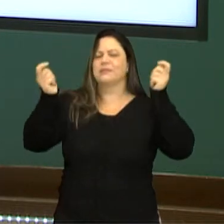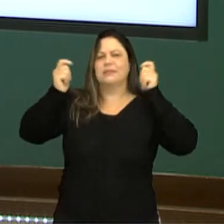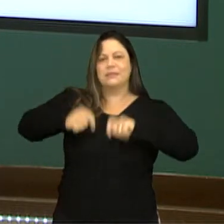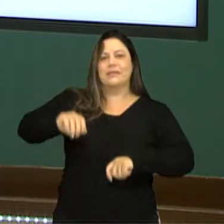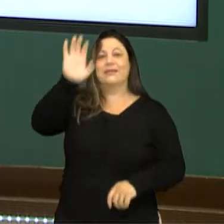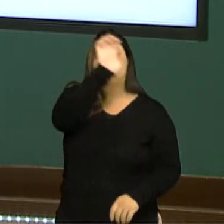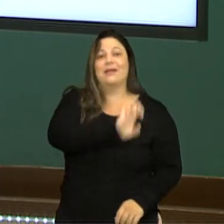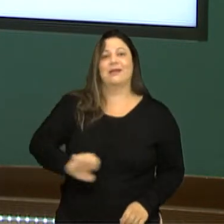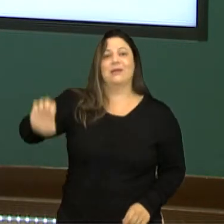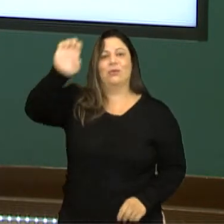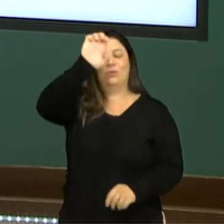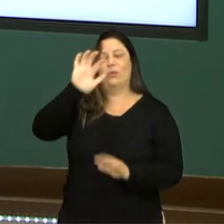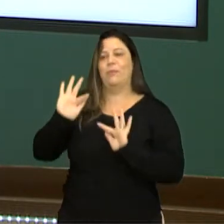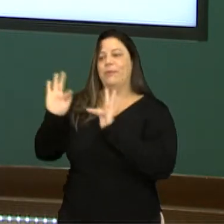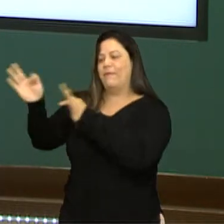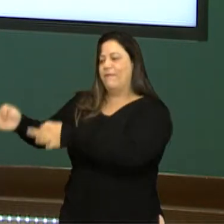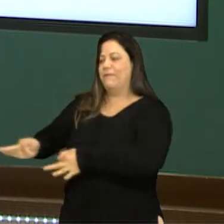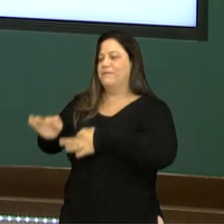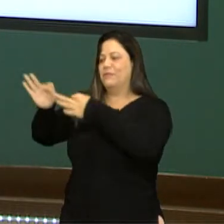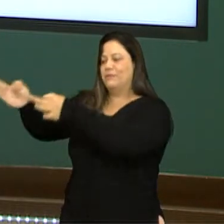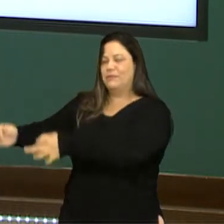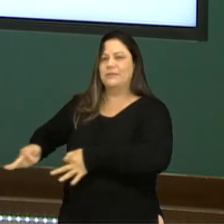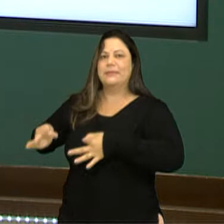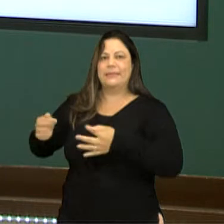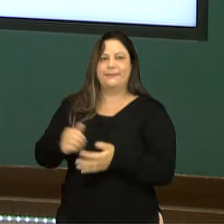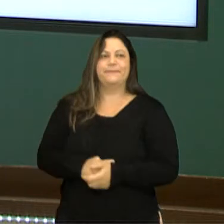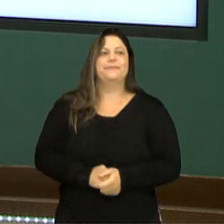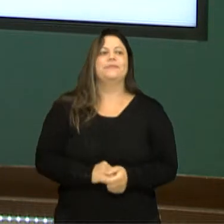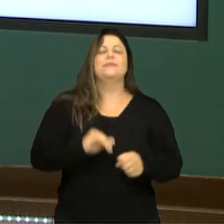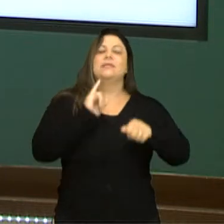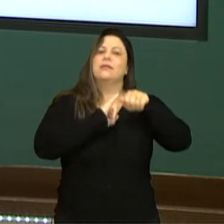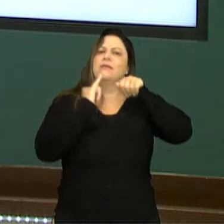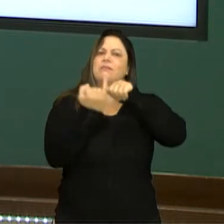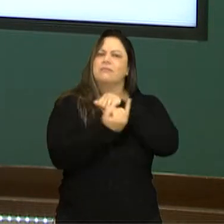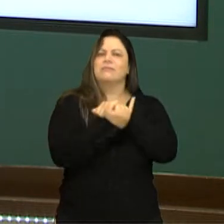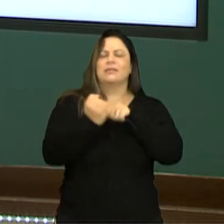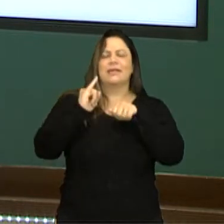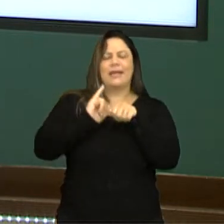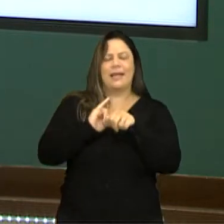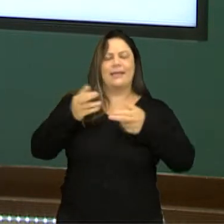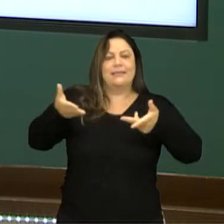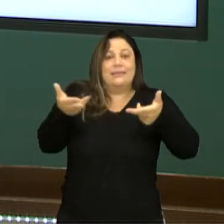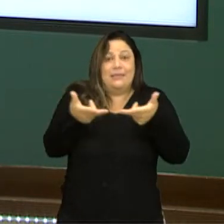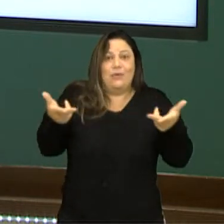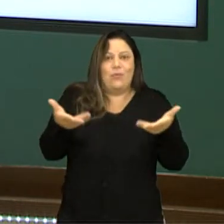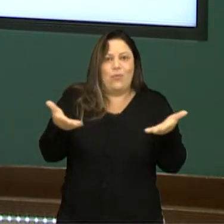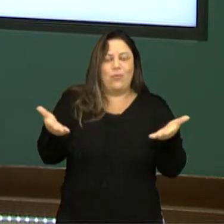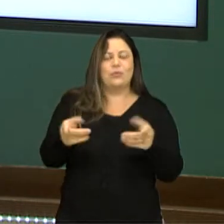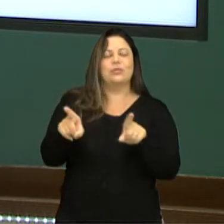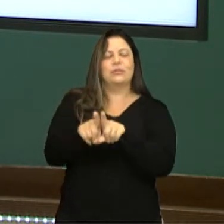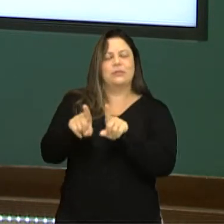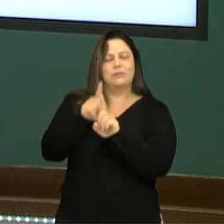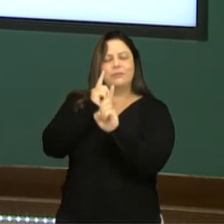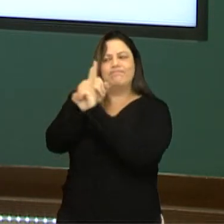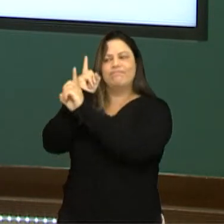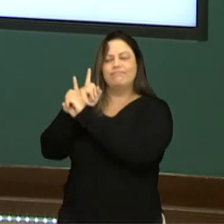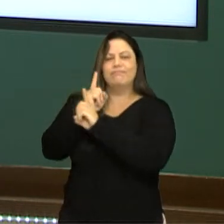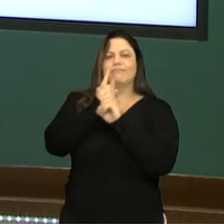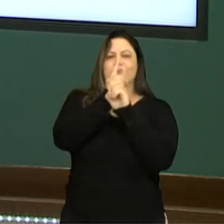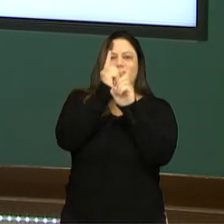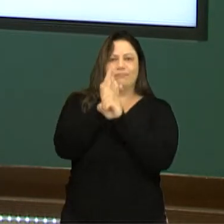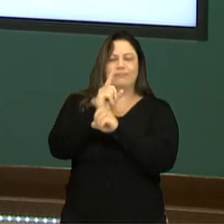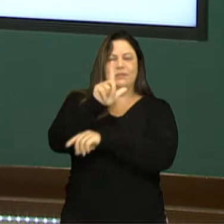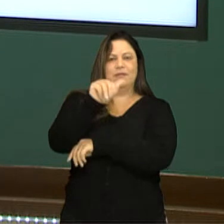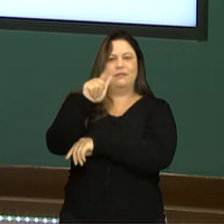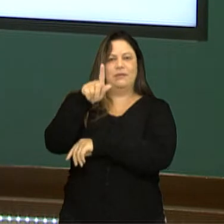Europa feudal. Então aqui as chinampas, as ilhas artificiais, que inclusive nos dias de hoje podem ser encontradas, né? No